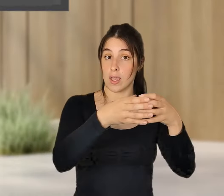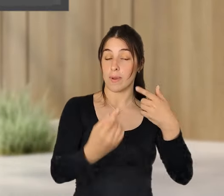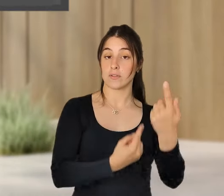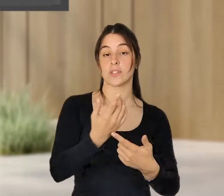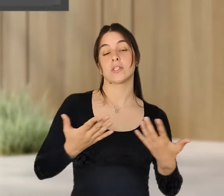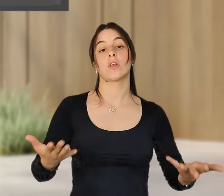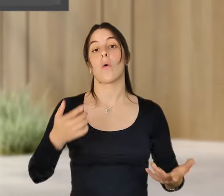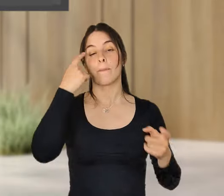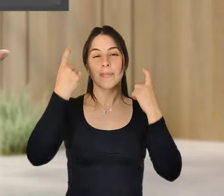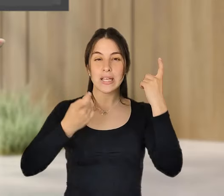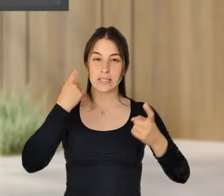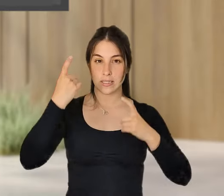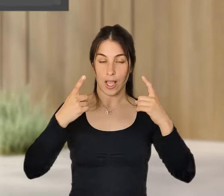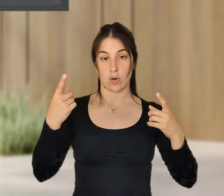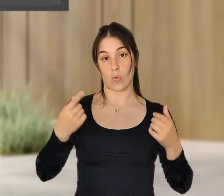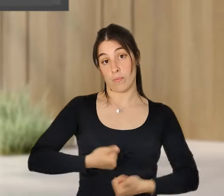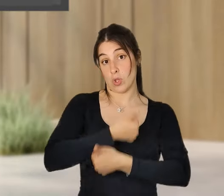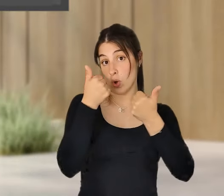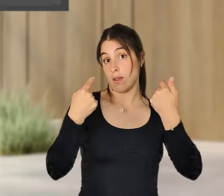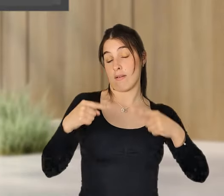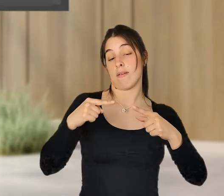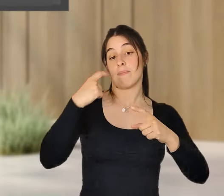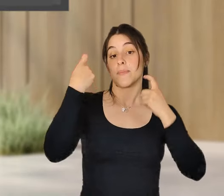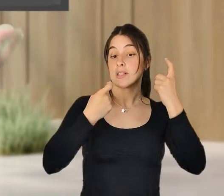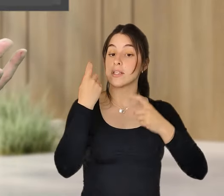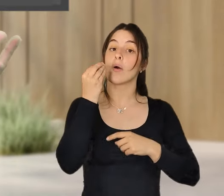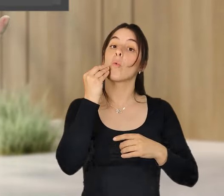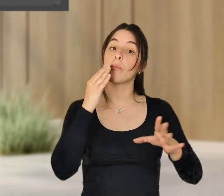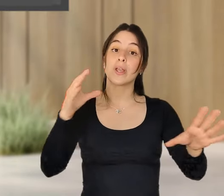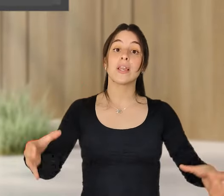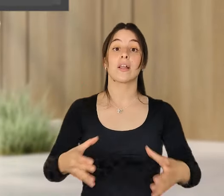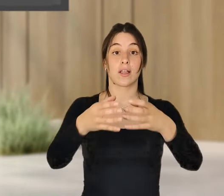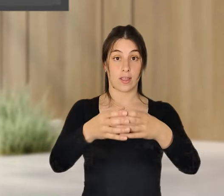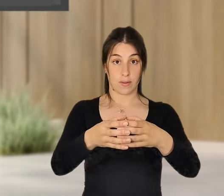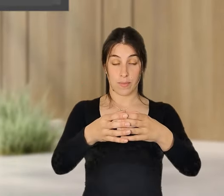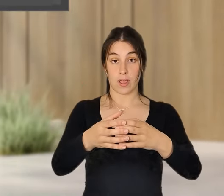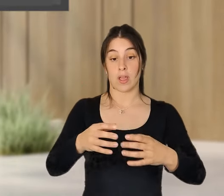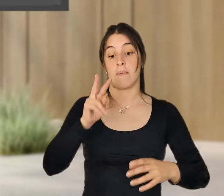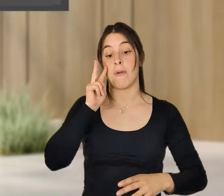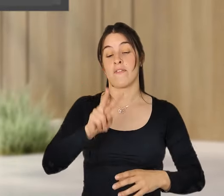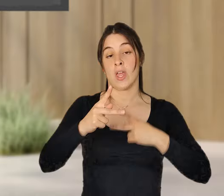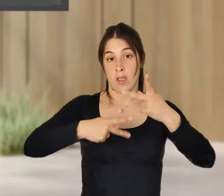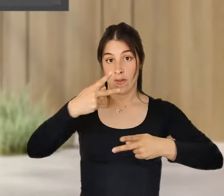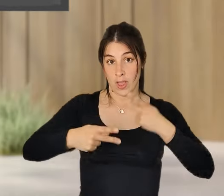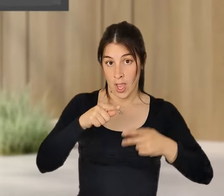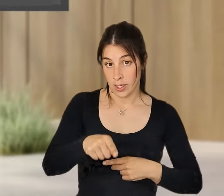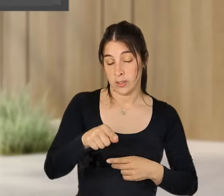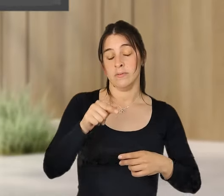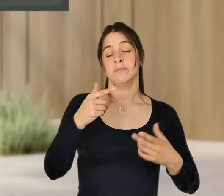produtividade ao nível de uma equipa e conseguir medir bem. E isso é muito diferente